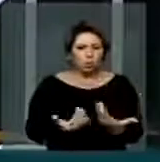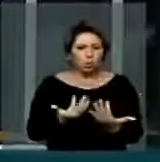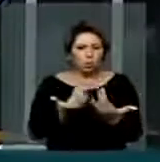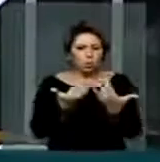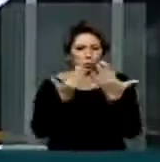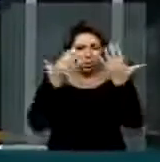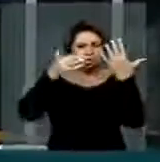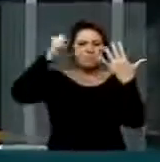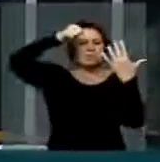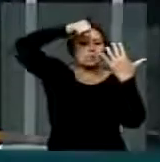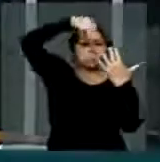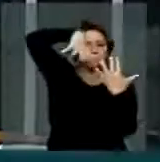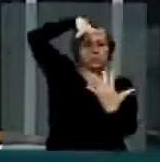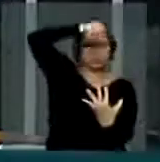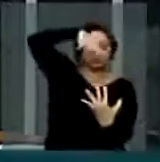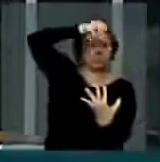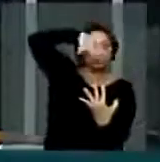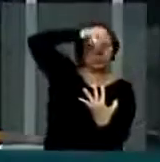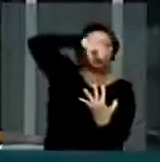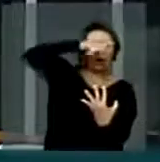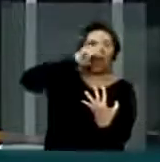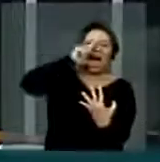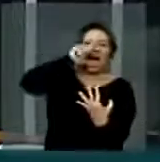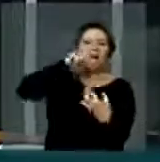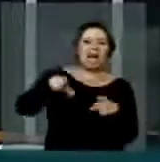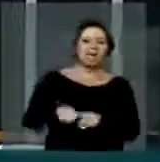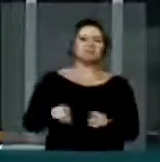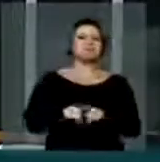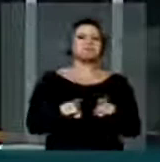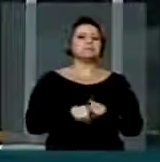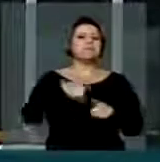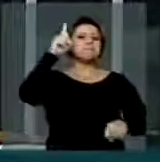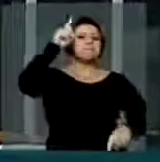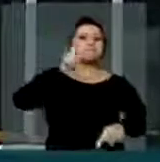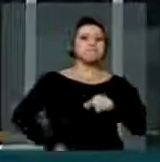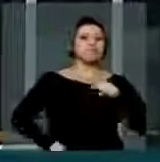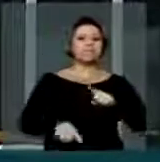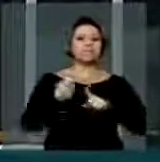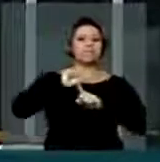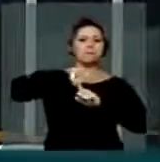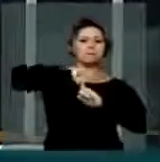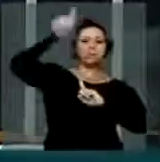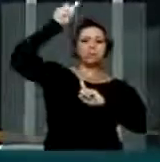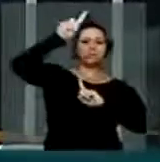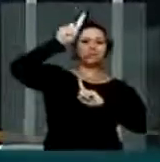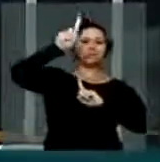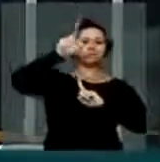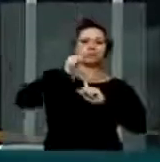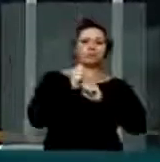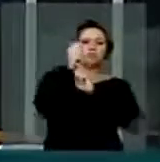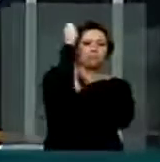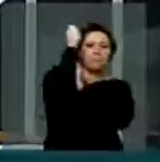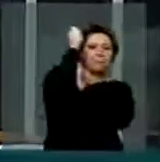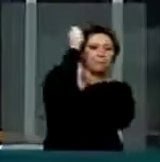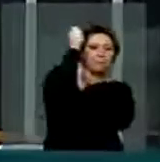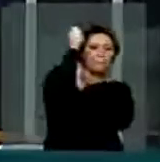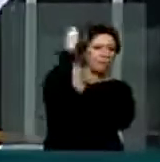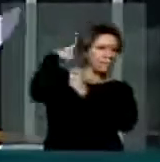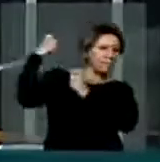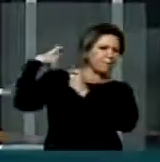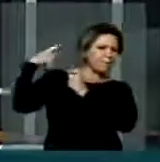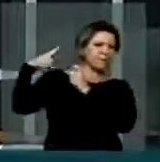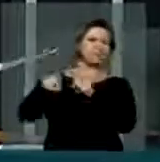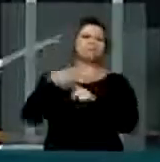qualquer tipo de show pirotécnico em ambientes fechados. As casas de espetáculos terão de possuir no mínimo duas